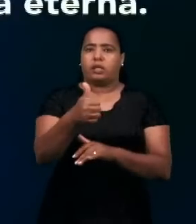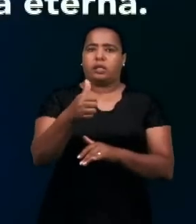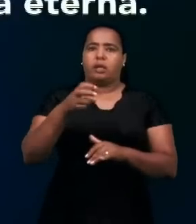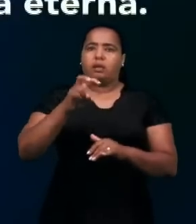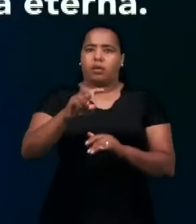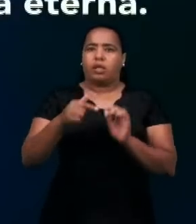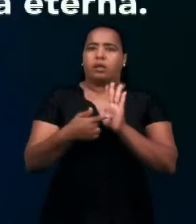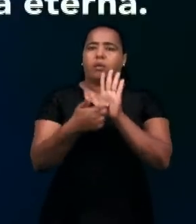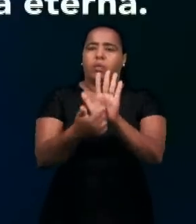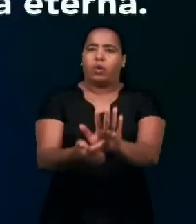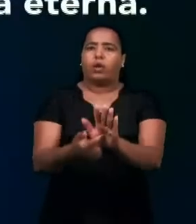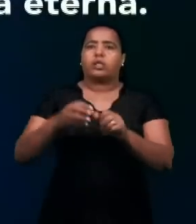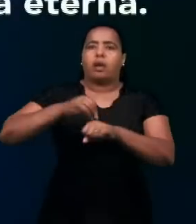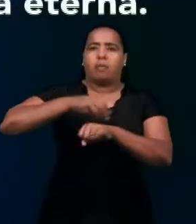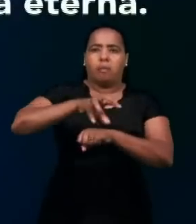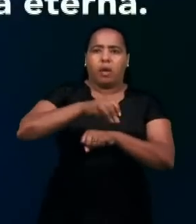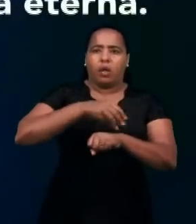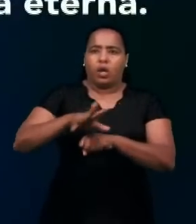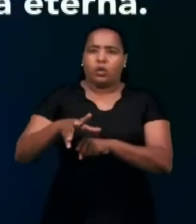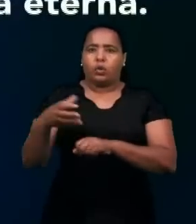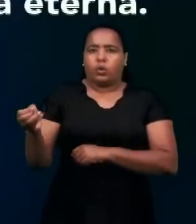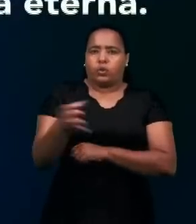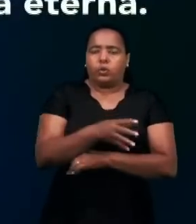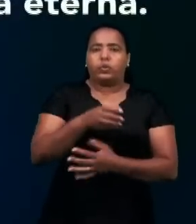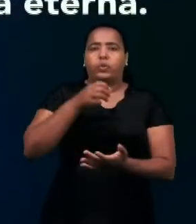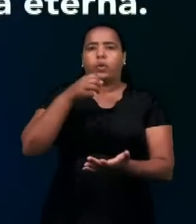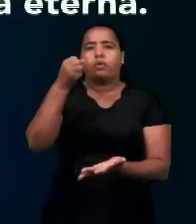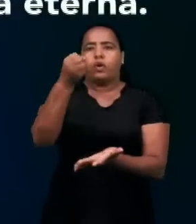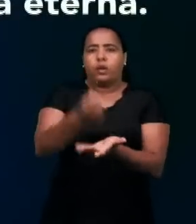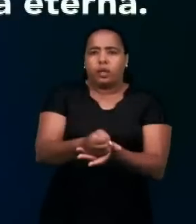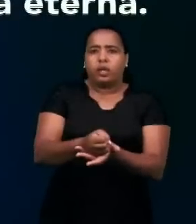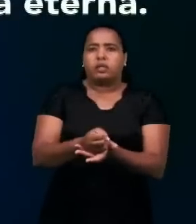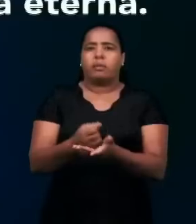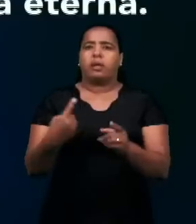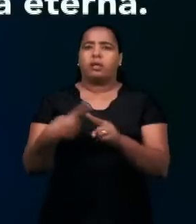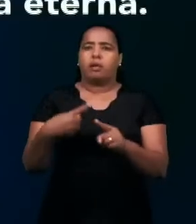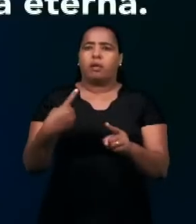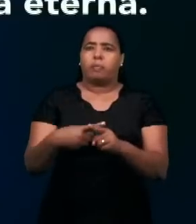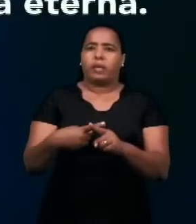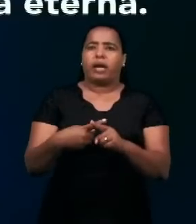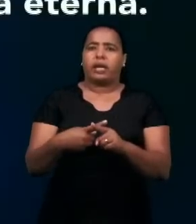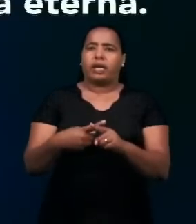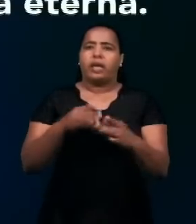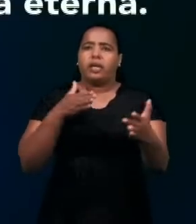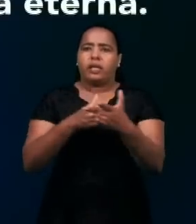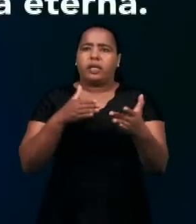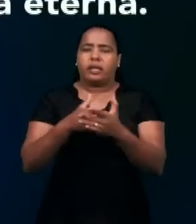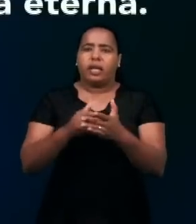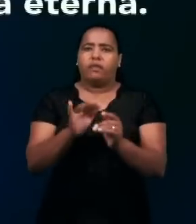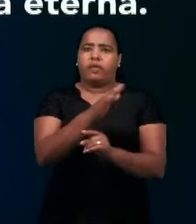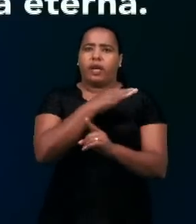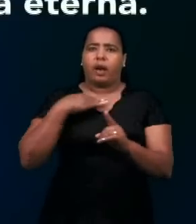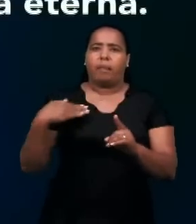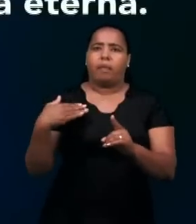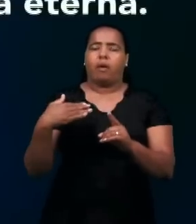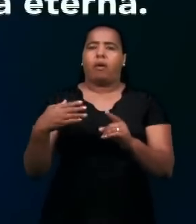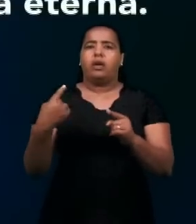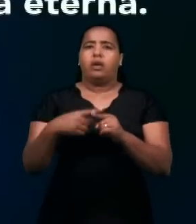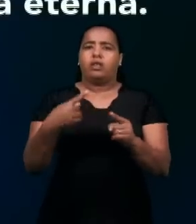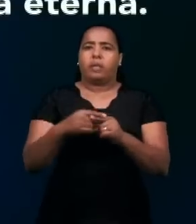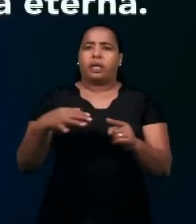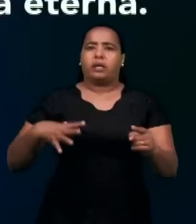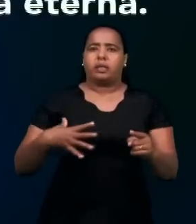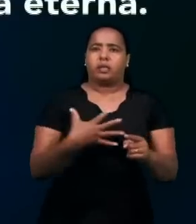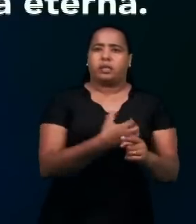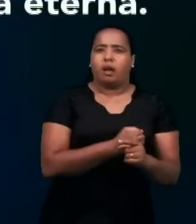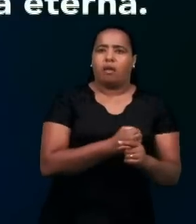isso é mediador de um novo pacto, para que, intervindo a morte para a remissão das transmissões que havia bajo o primeiro